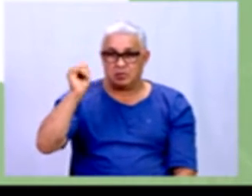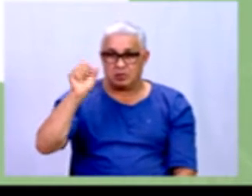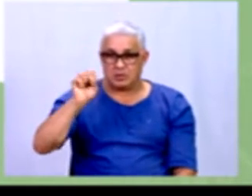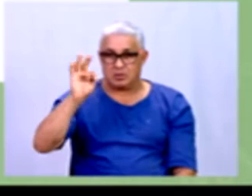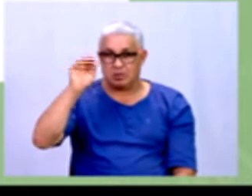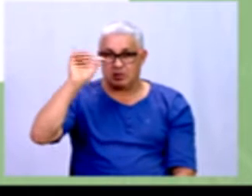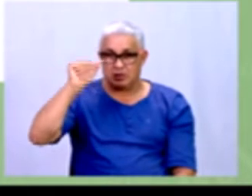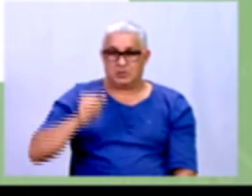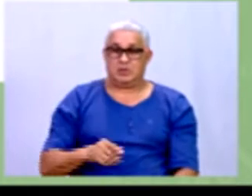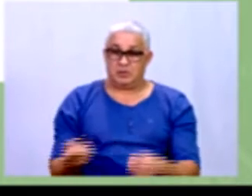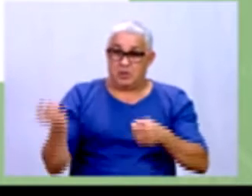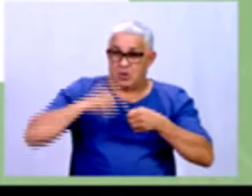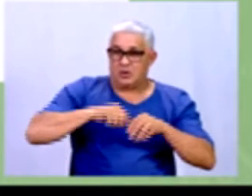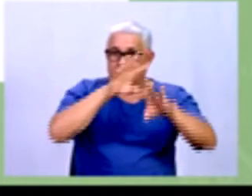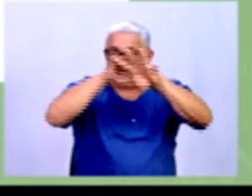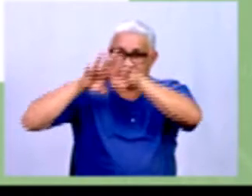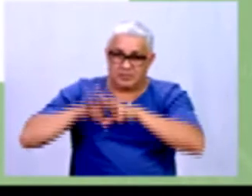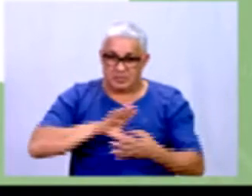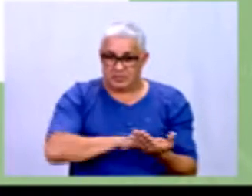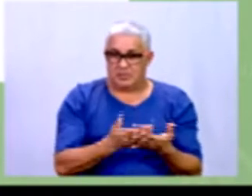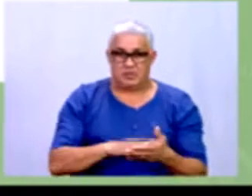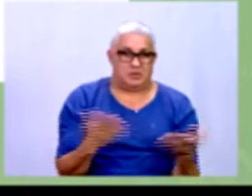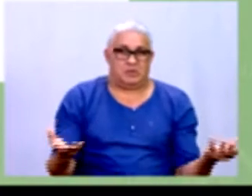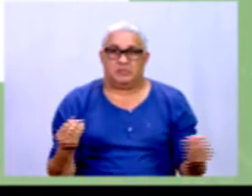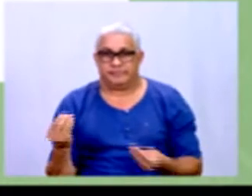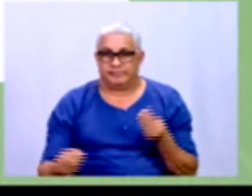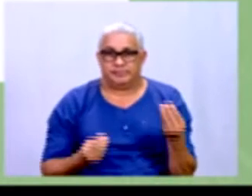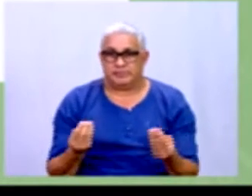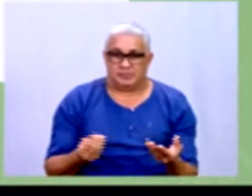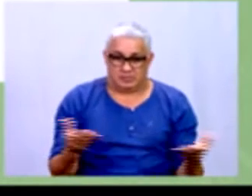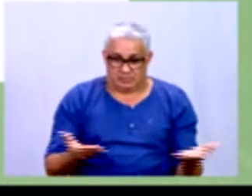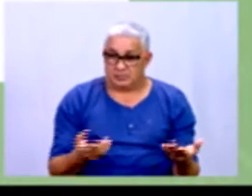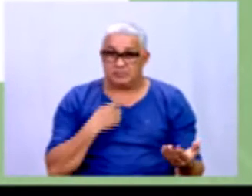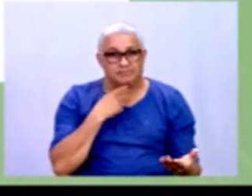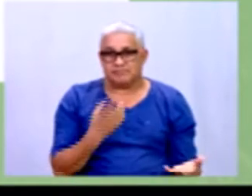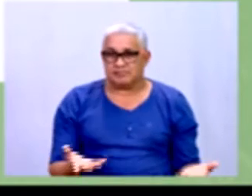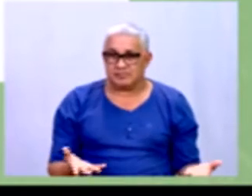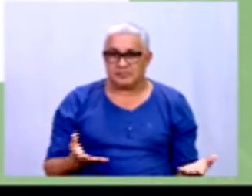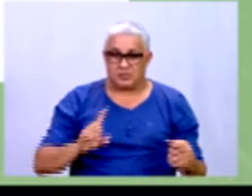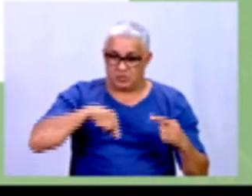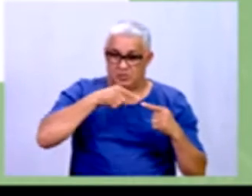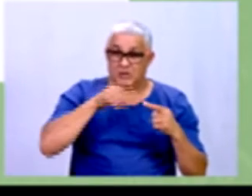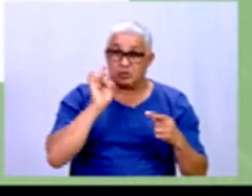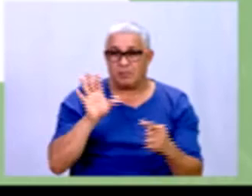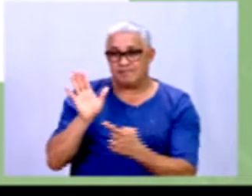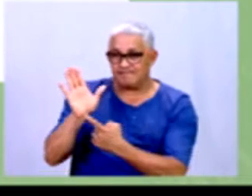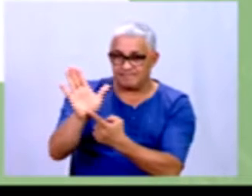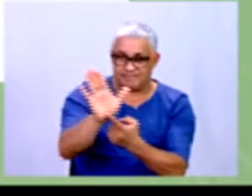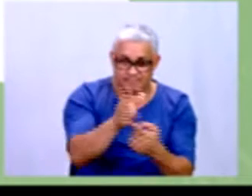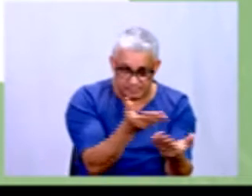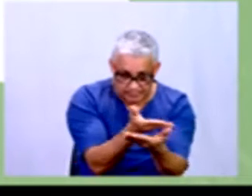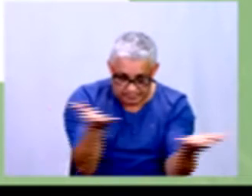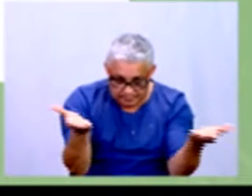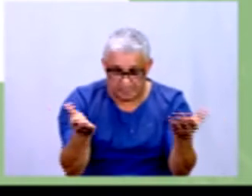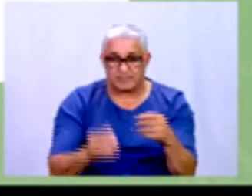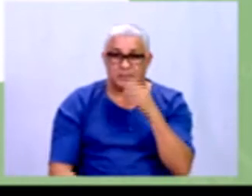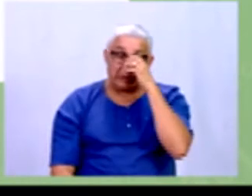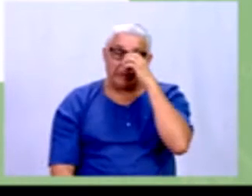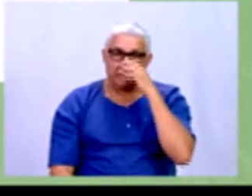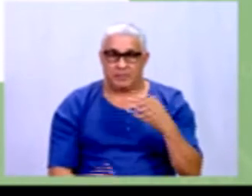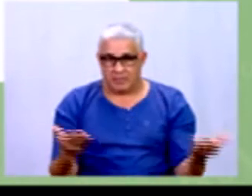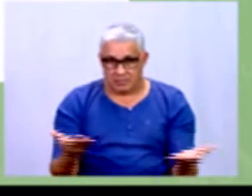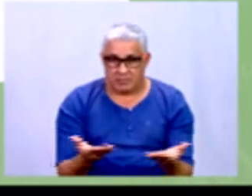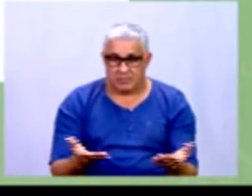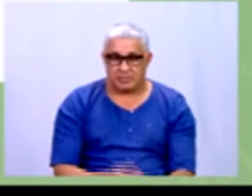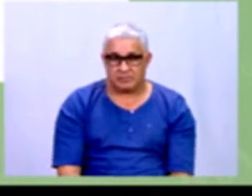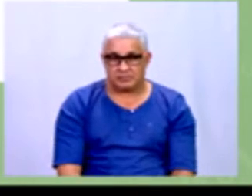nessa tabela, que a gente não vai interpretar essa tabela agora porque, na verdade, a intenção é só mostrar para vocês. Mas não adianta nada,